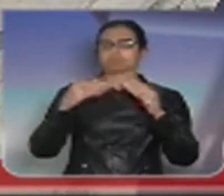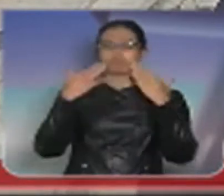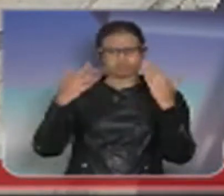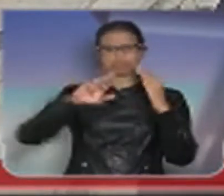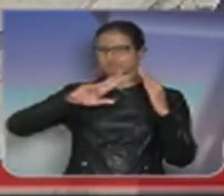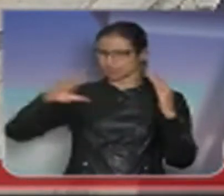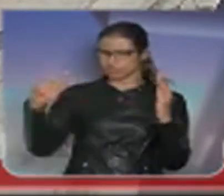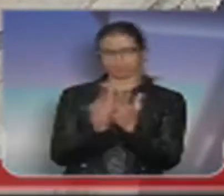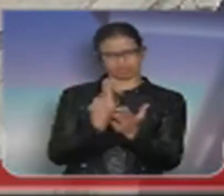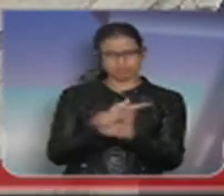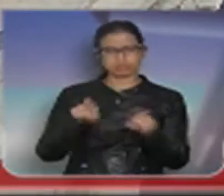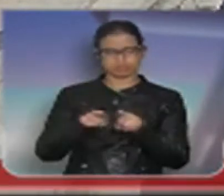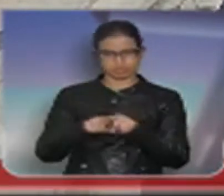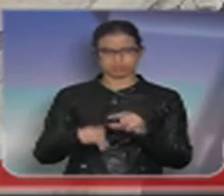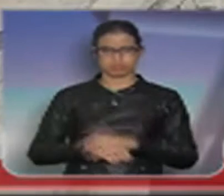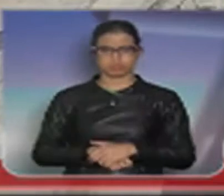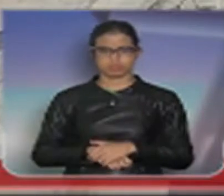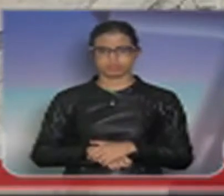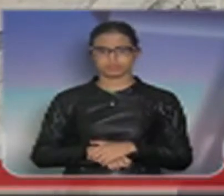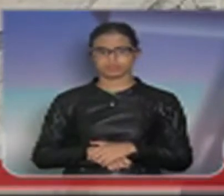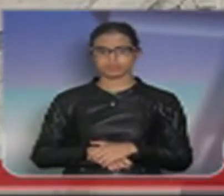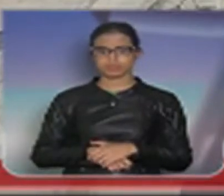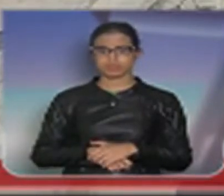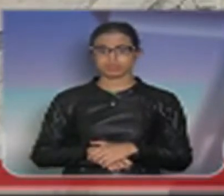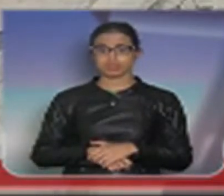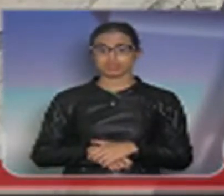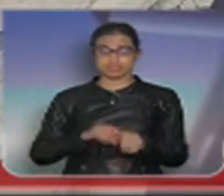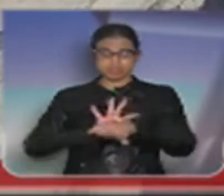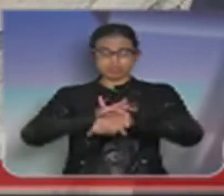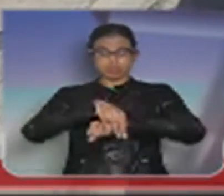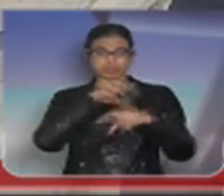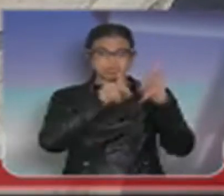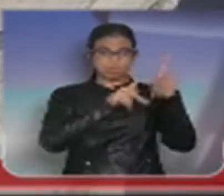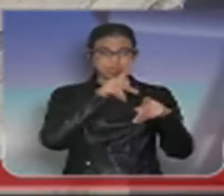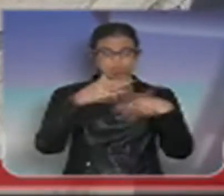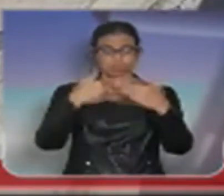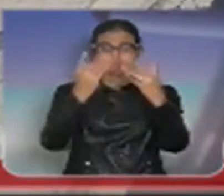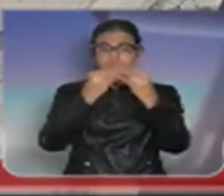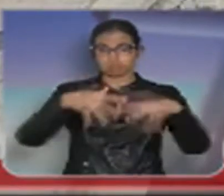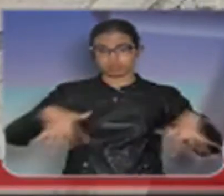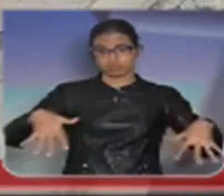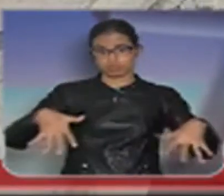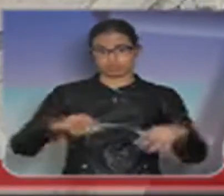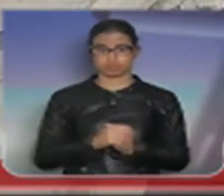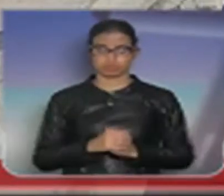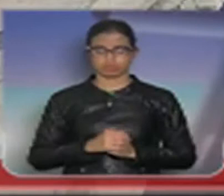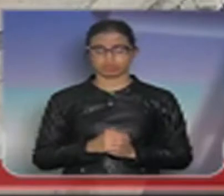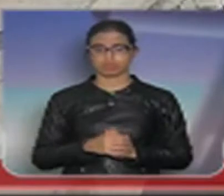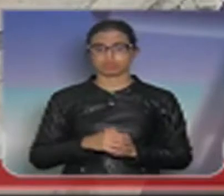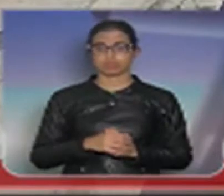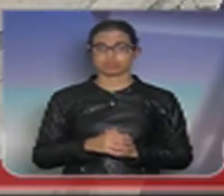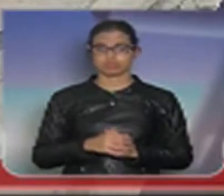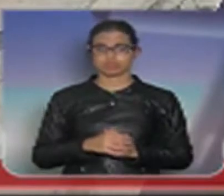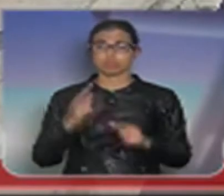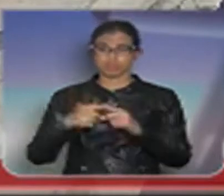e traz um grande prejuízo à segurança pública, uma grande soma à já